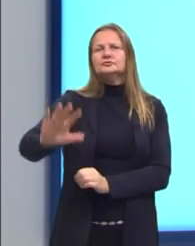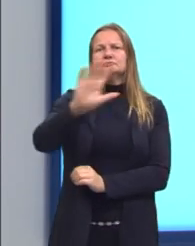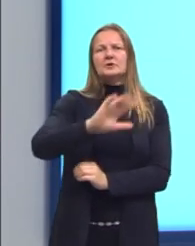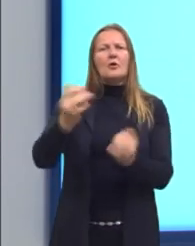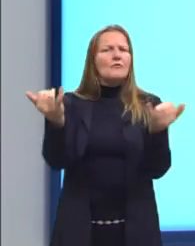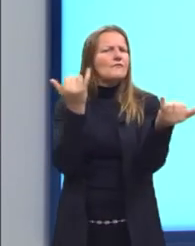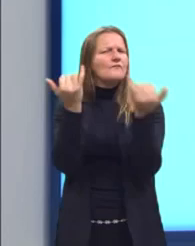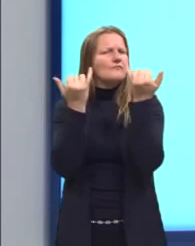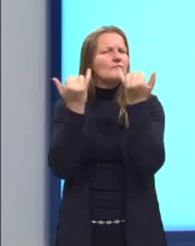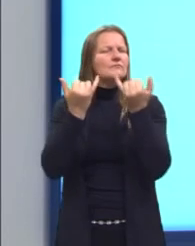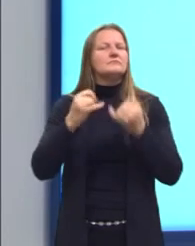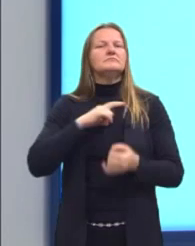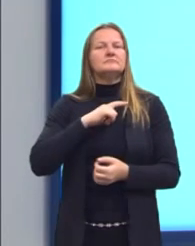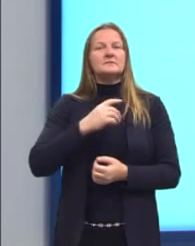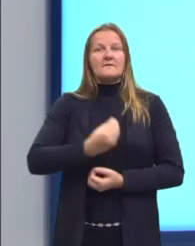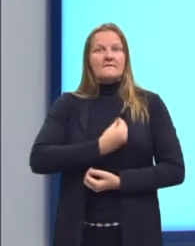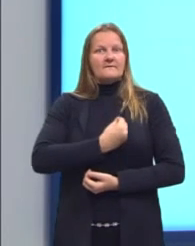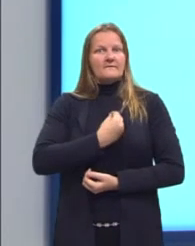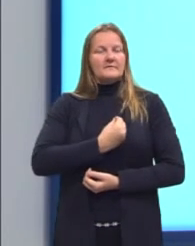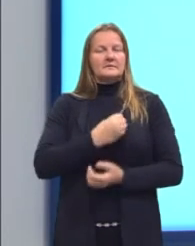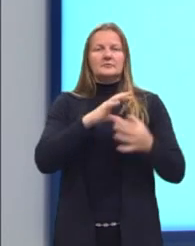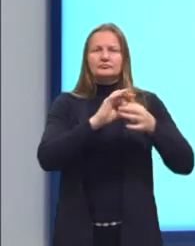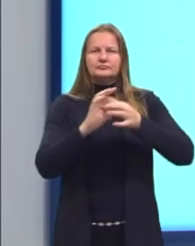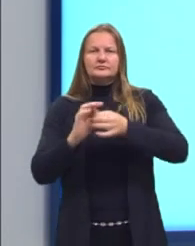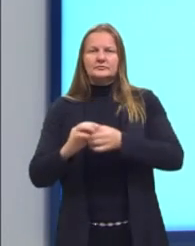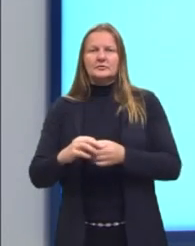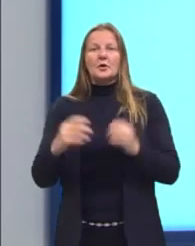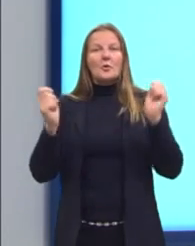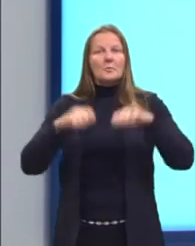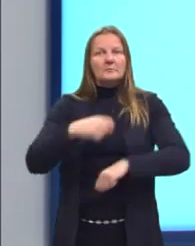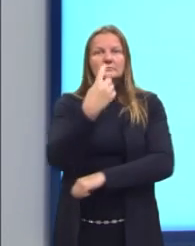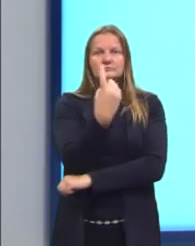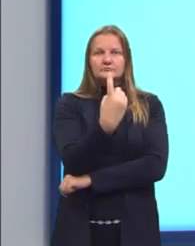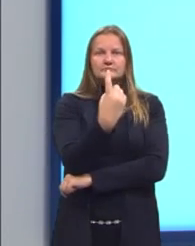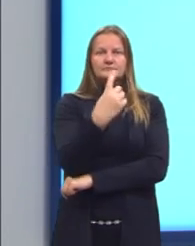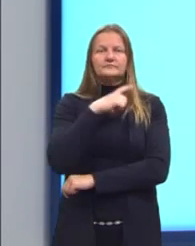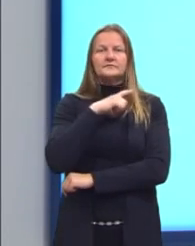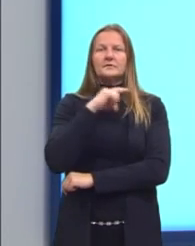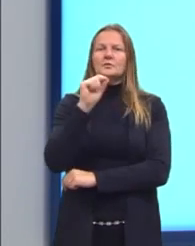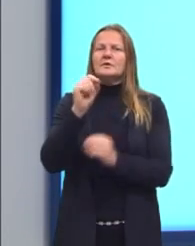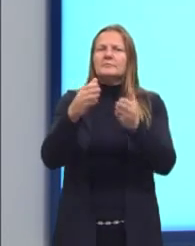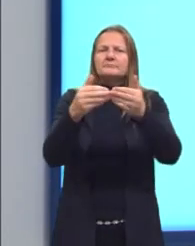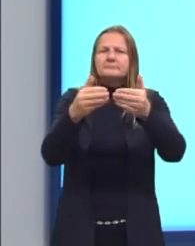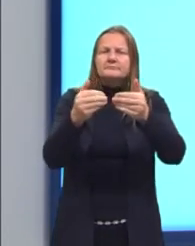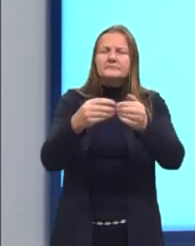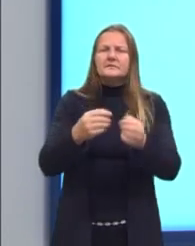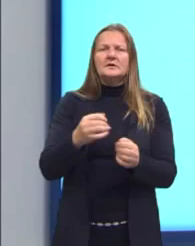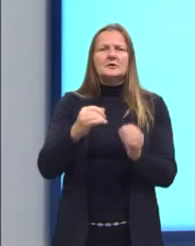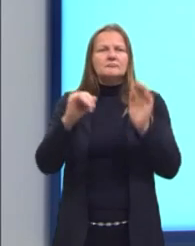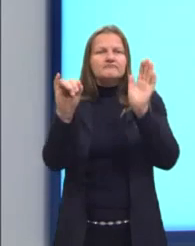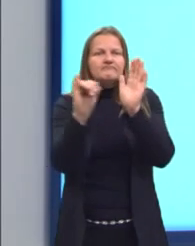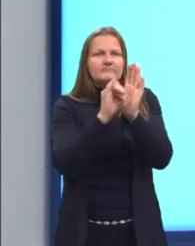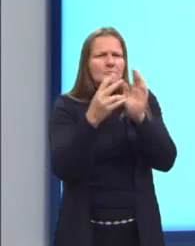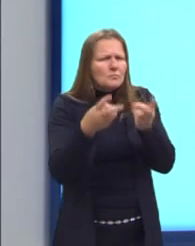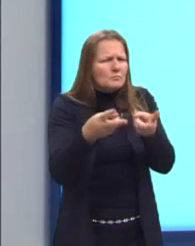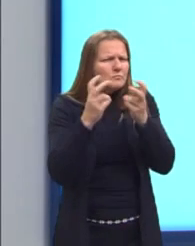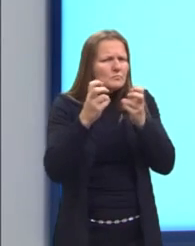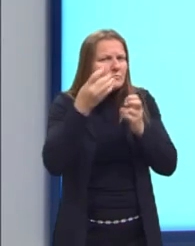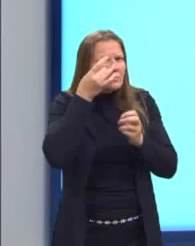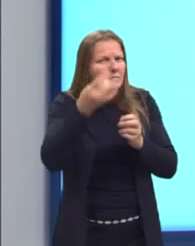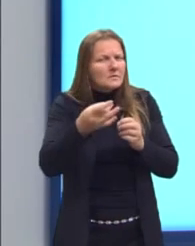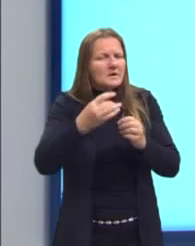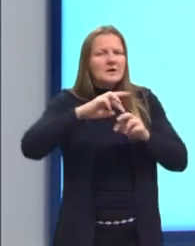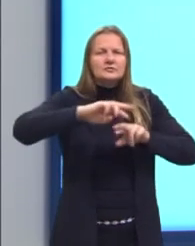informação. Lá na nossa competência 1, ela pede identificar as diferentes